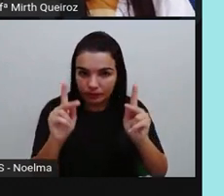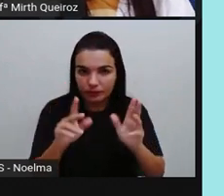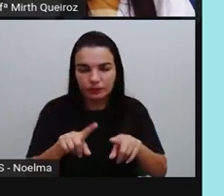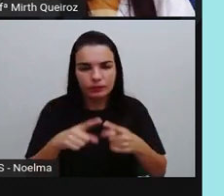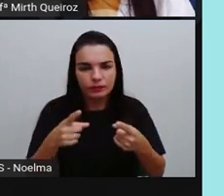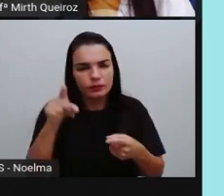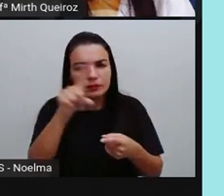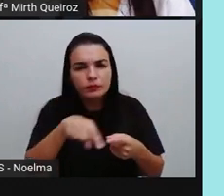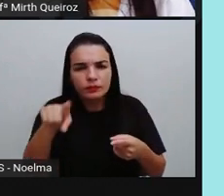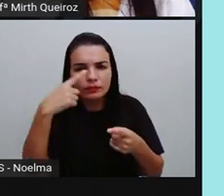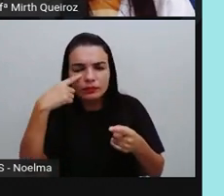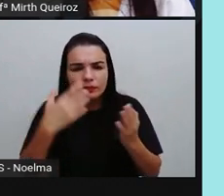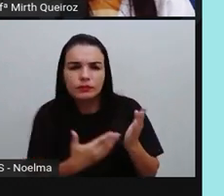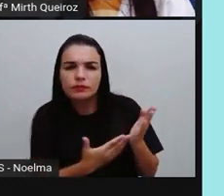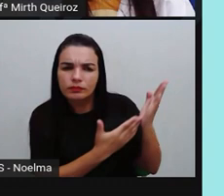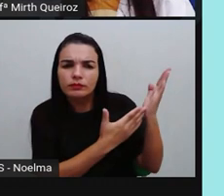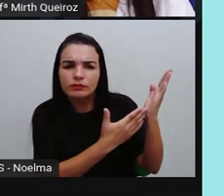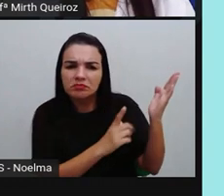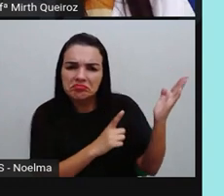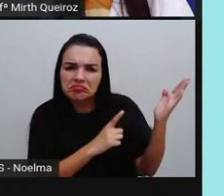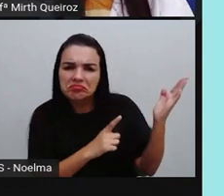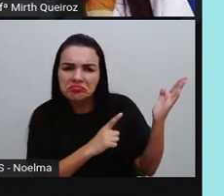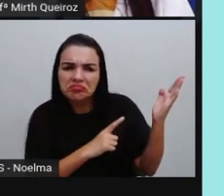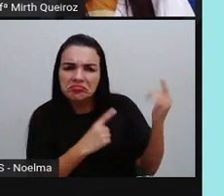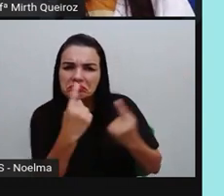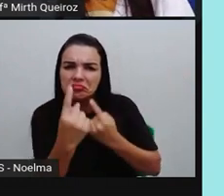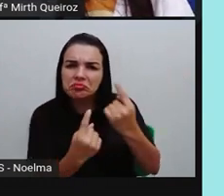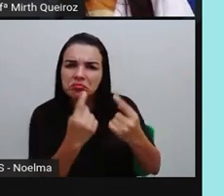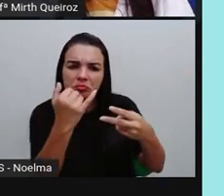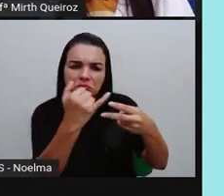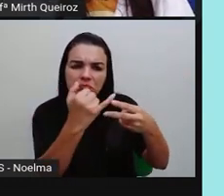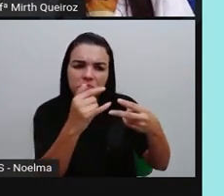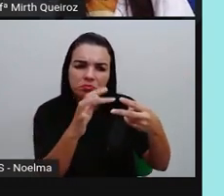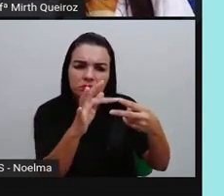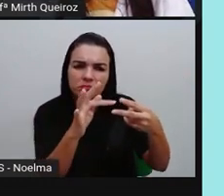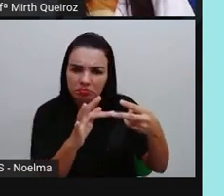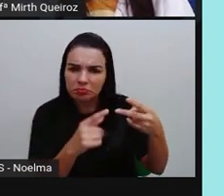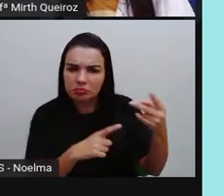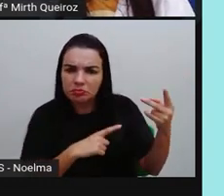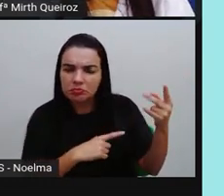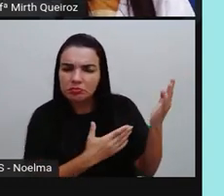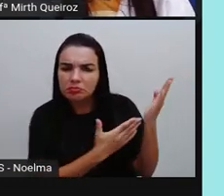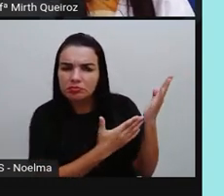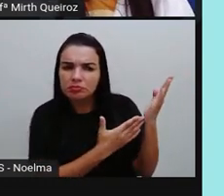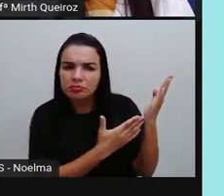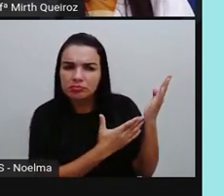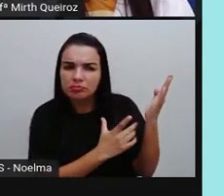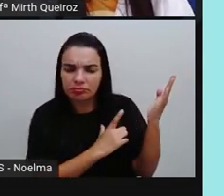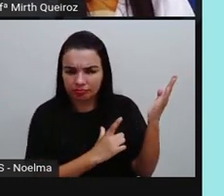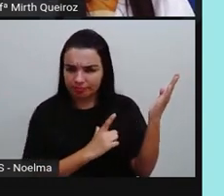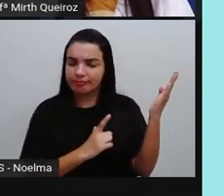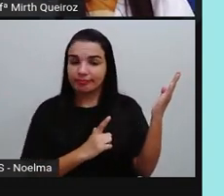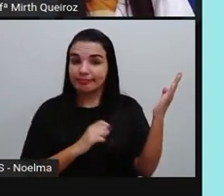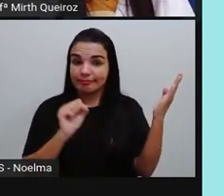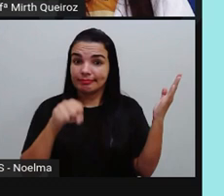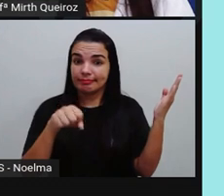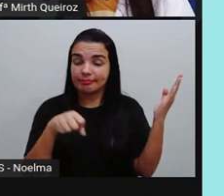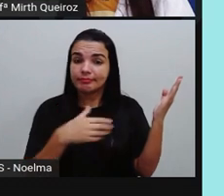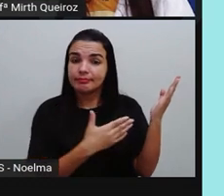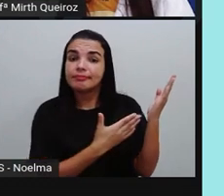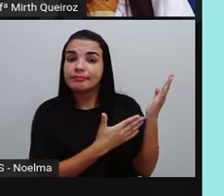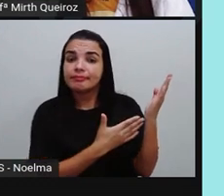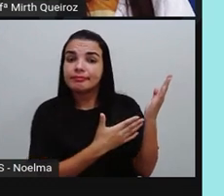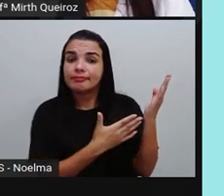Vocês estão vendo algum polígono aqui nessa imagem? Tem algum aqui que pode ser considerado um